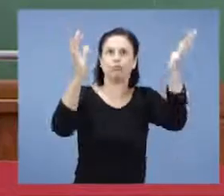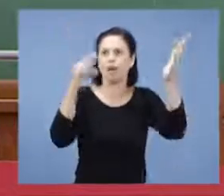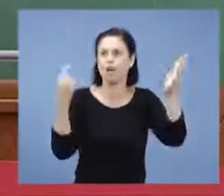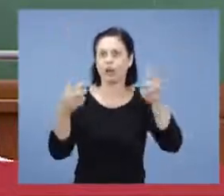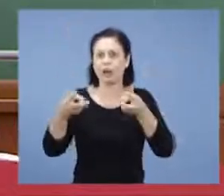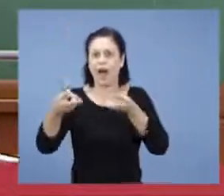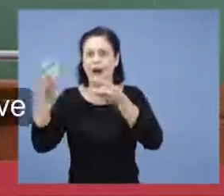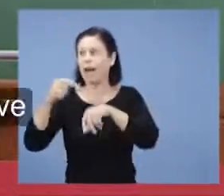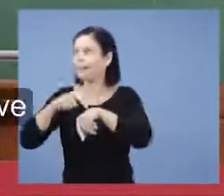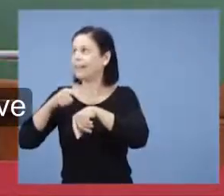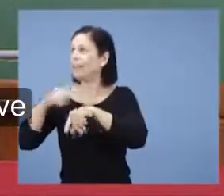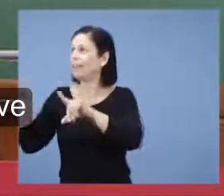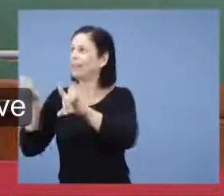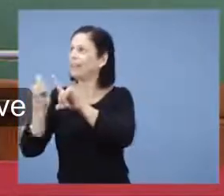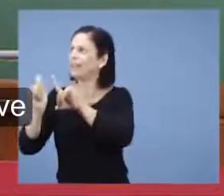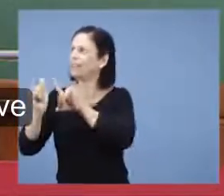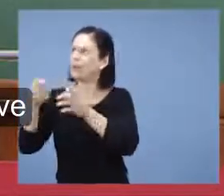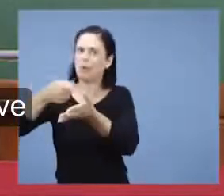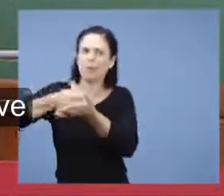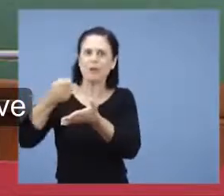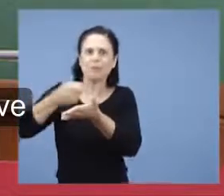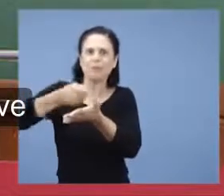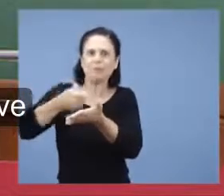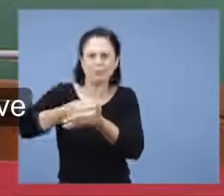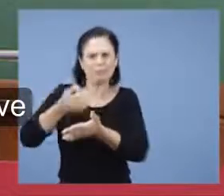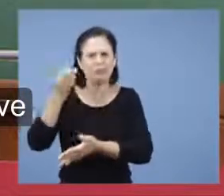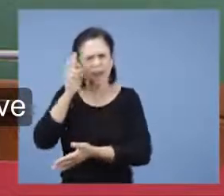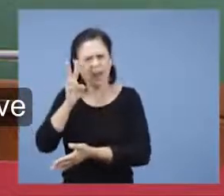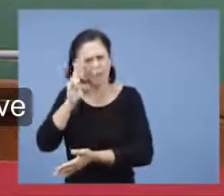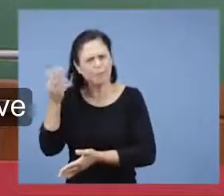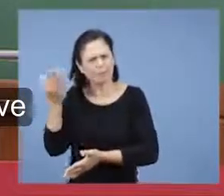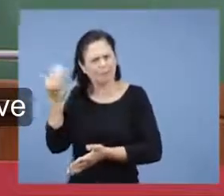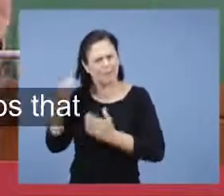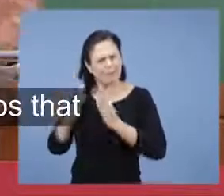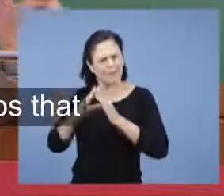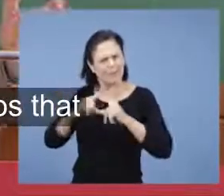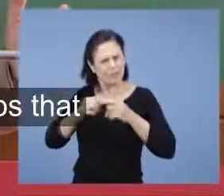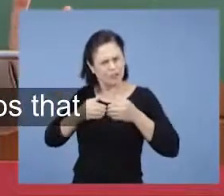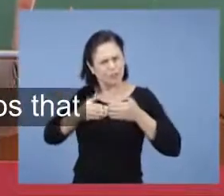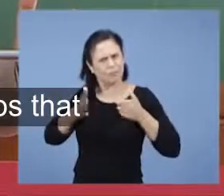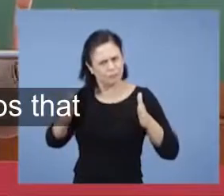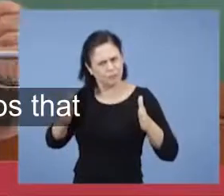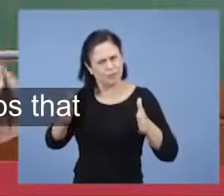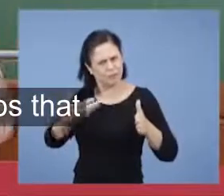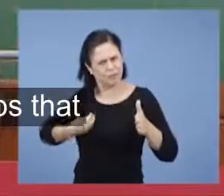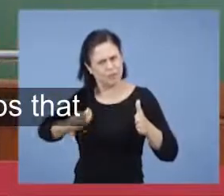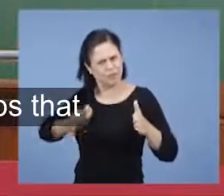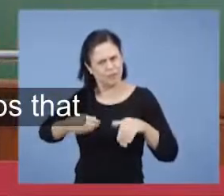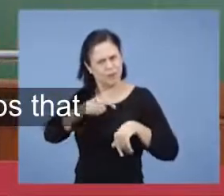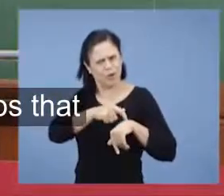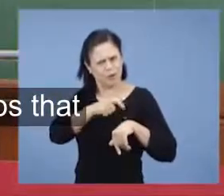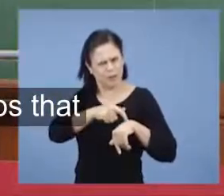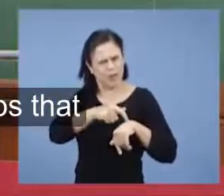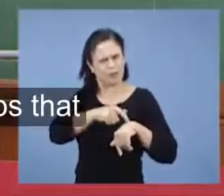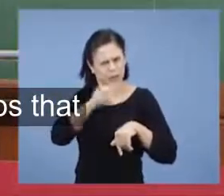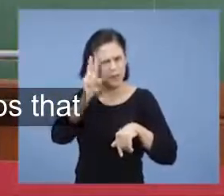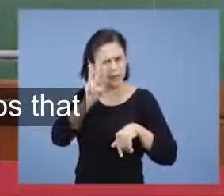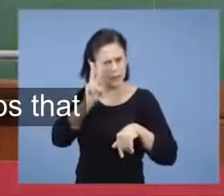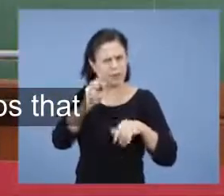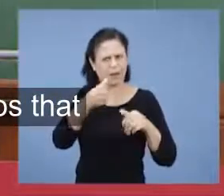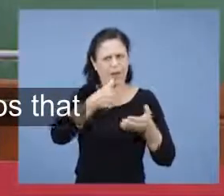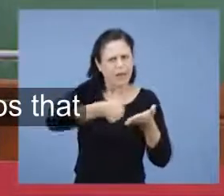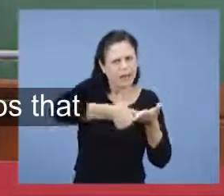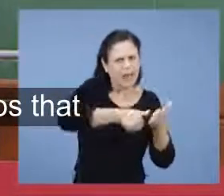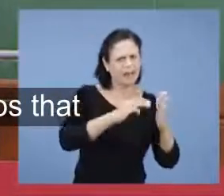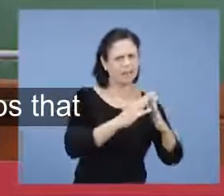vivendo. O tempo que viveu a igreja primitiva. Então, nós temos estudado, sobre Éfeso. Sobre Esmirna.